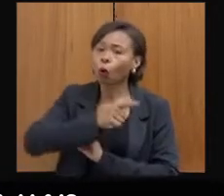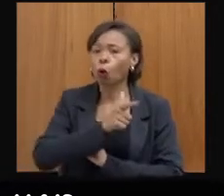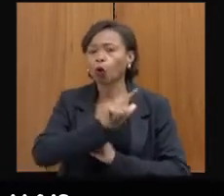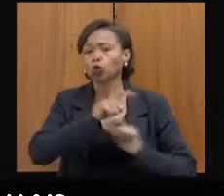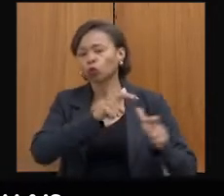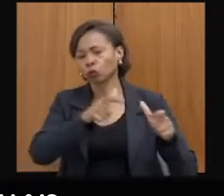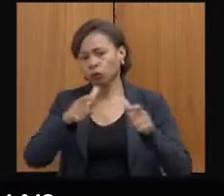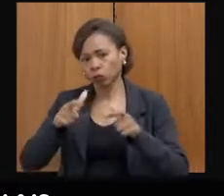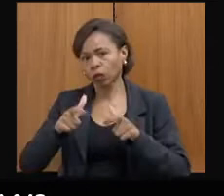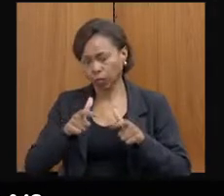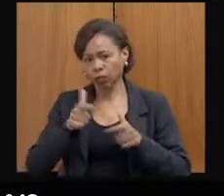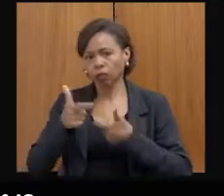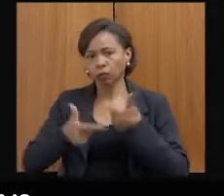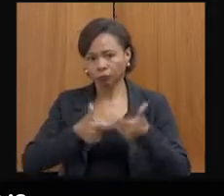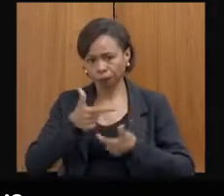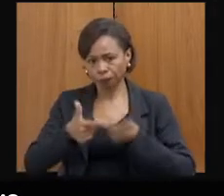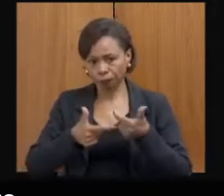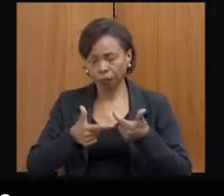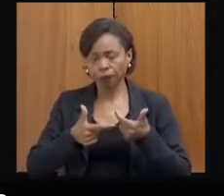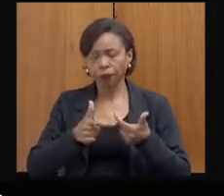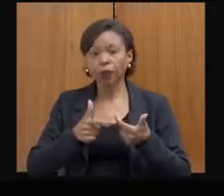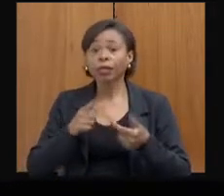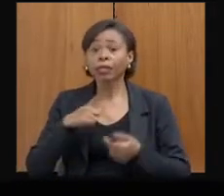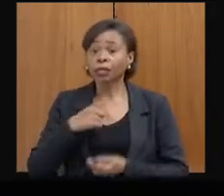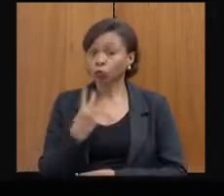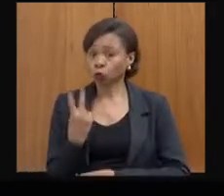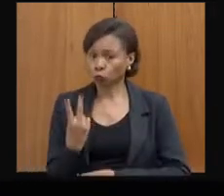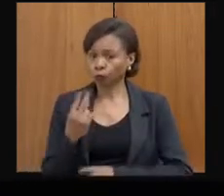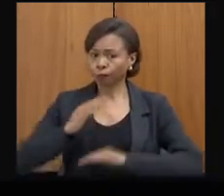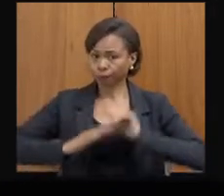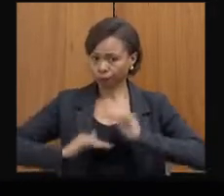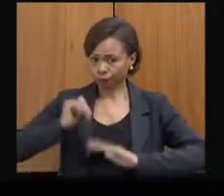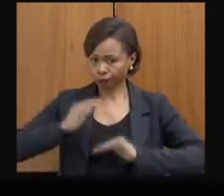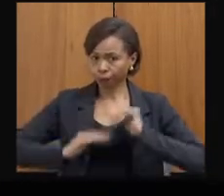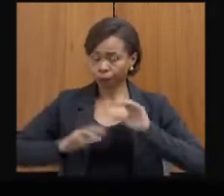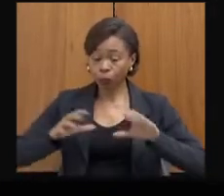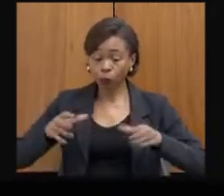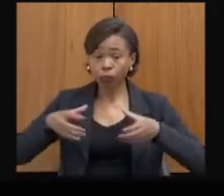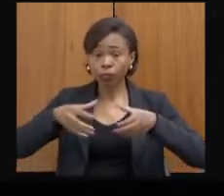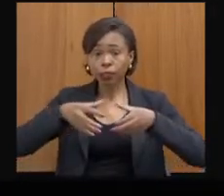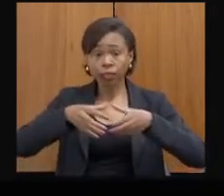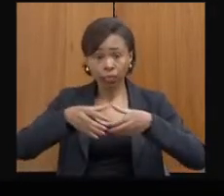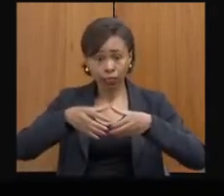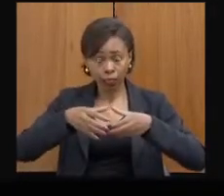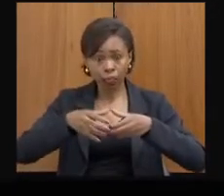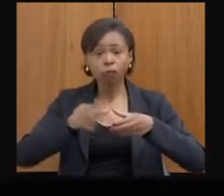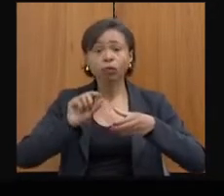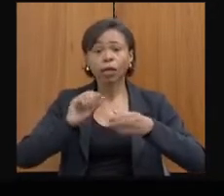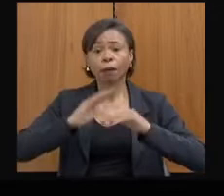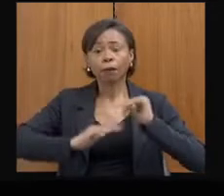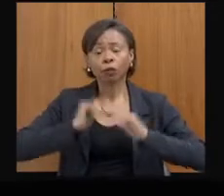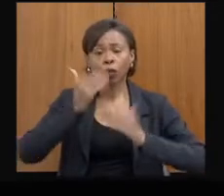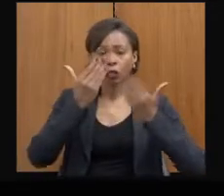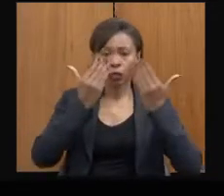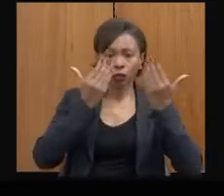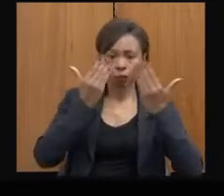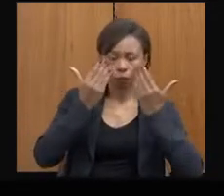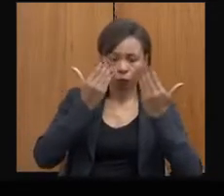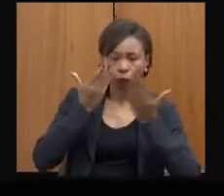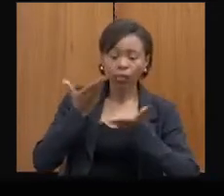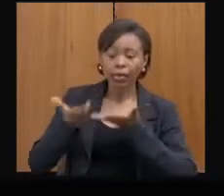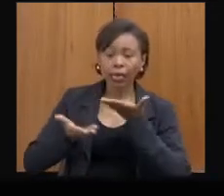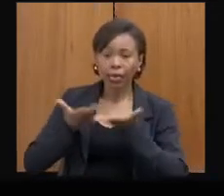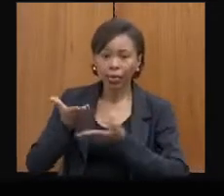atendimento, é feito por duas profissionais, é uma equipe de psicóloga e assistente social.